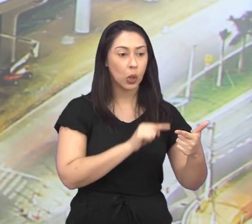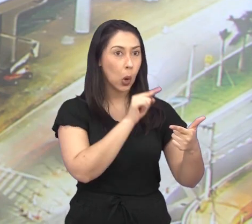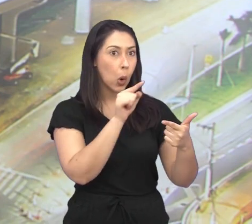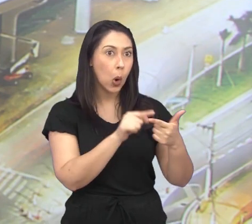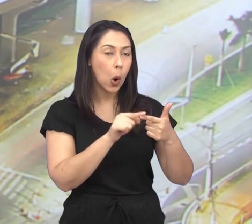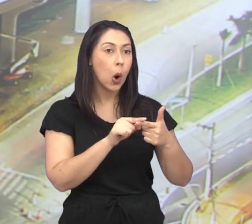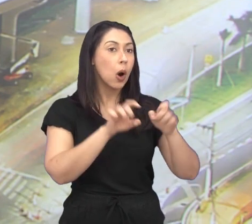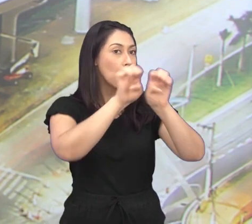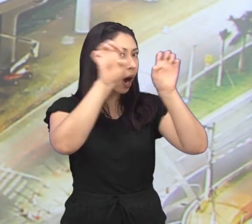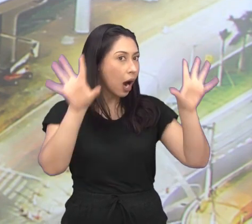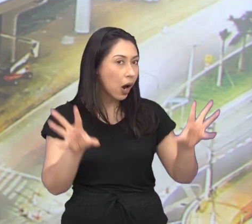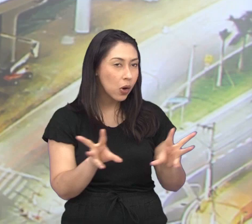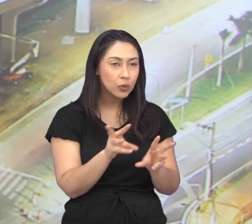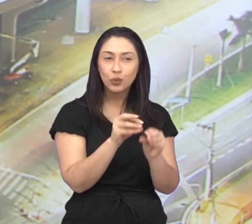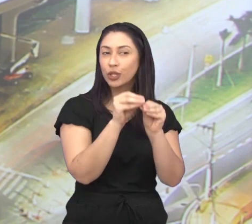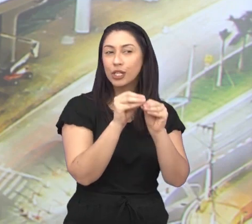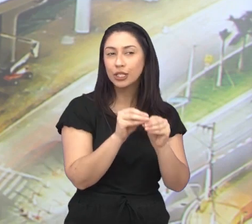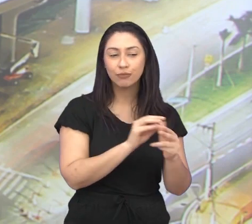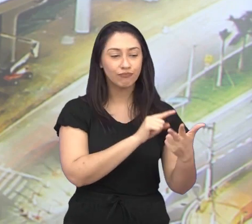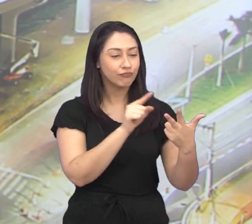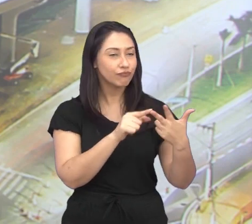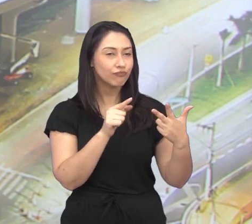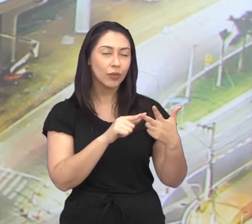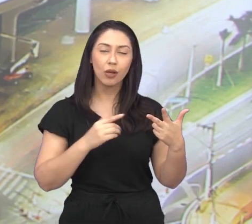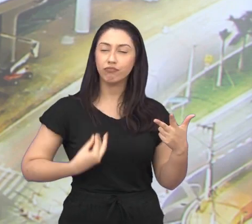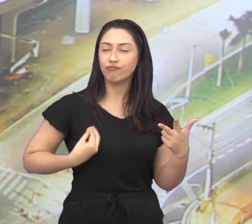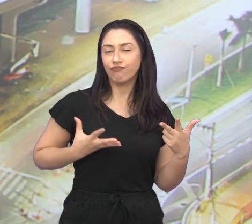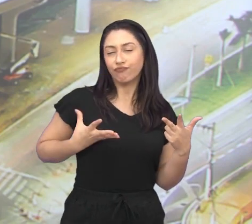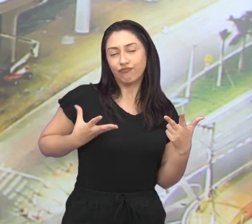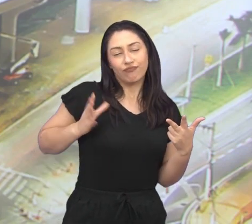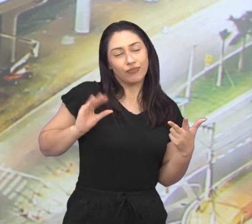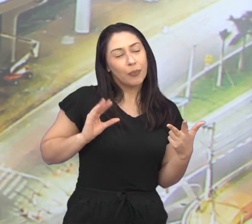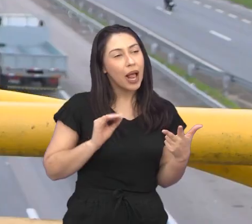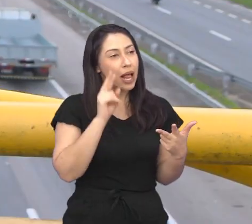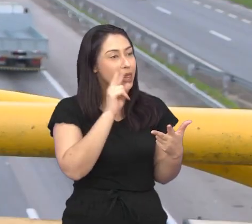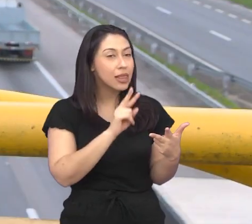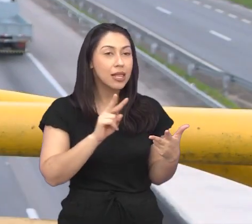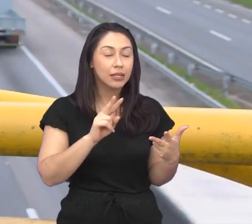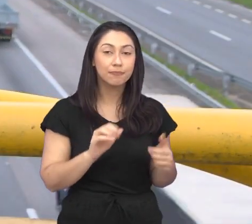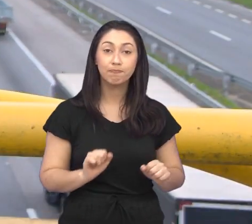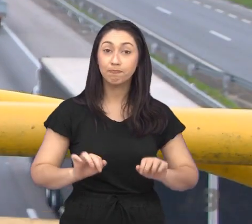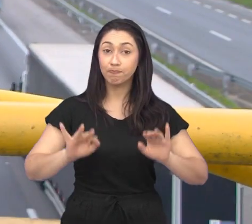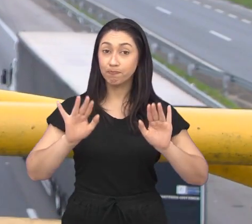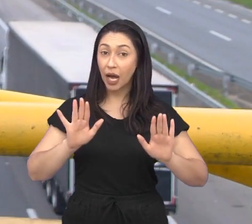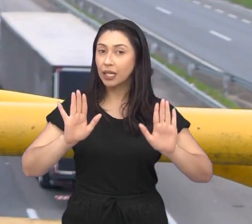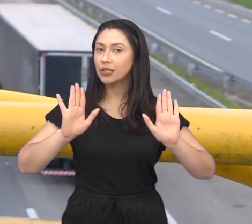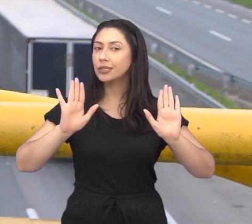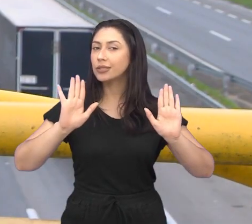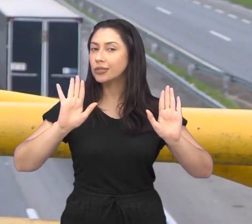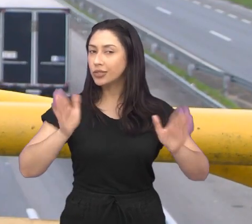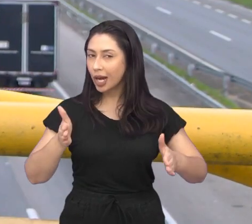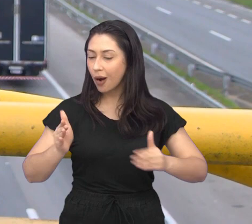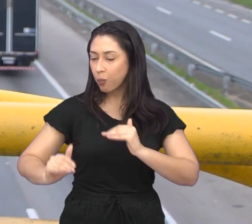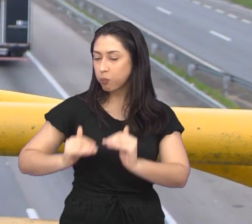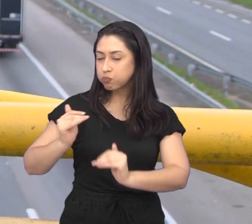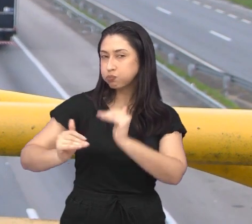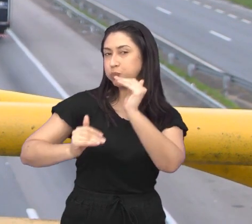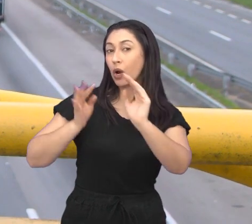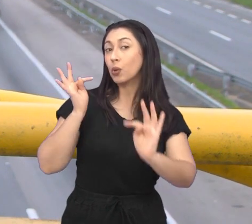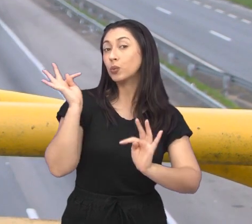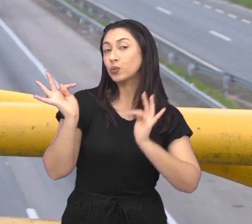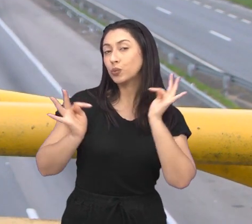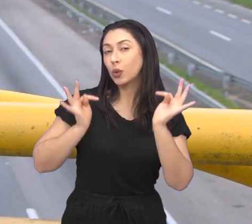aventura, ecoturismo, turismo de bem-estar e contemplação. Mas tem uma vertente do turismo que já é bem